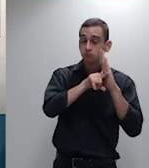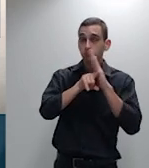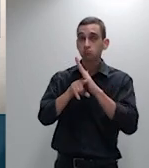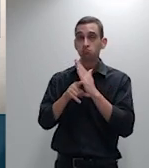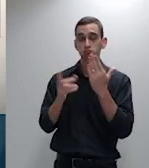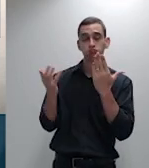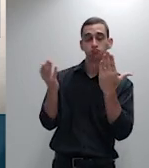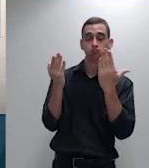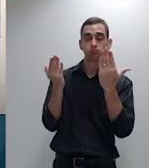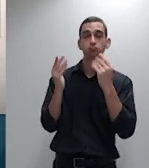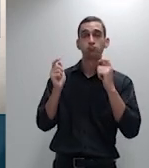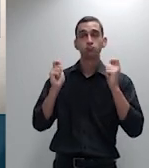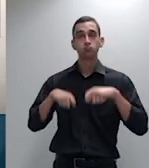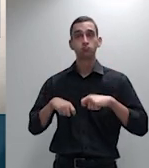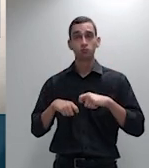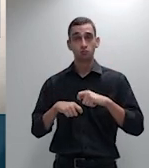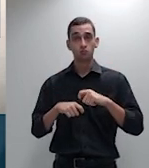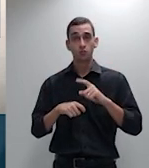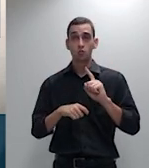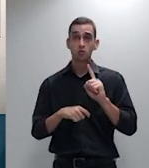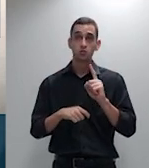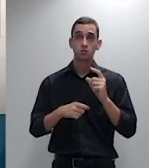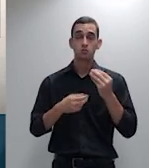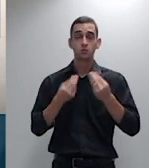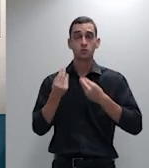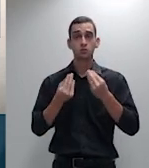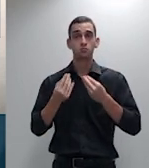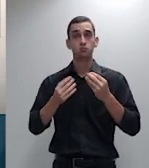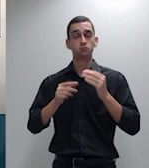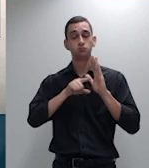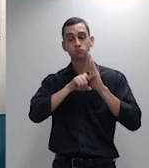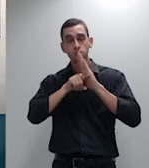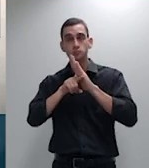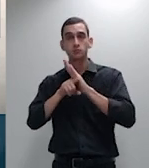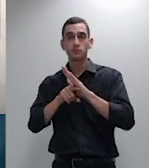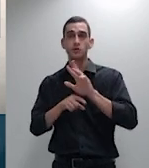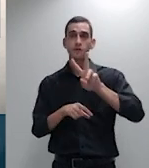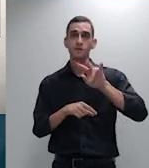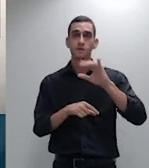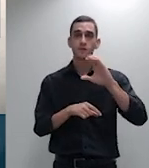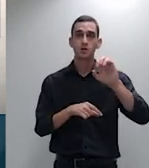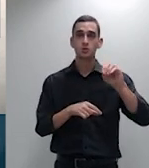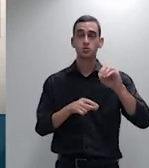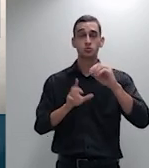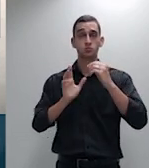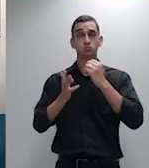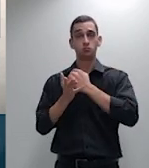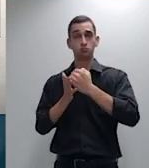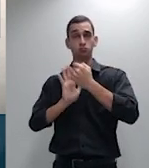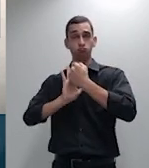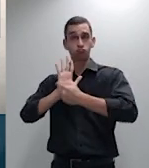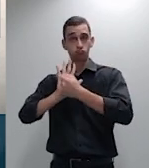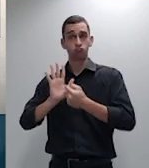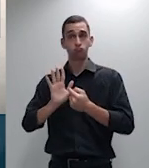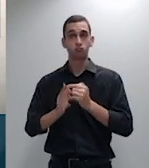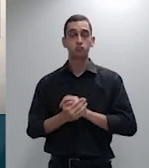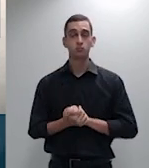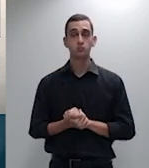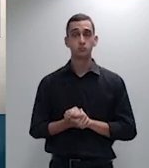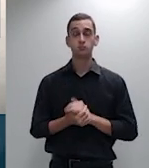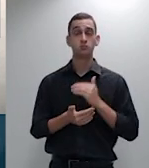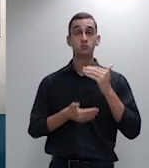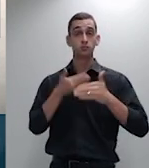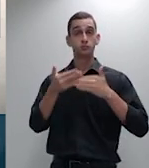o vício recisório em outras palavras o cabimento da recisória por violação à coisa julgada